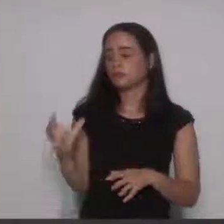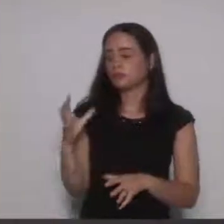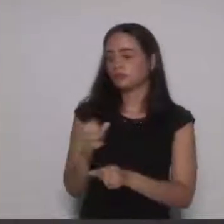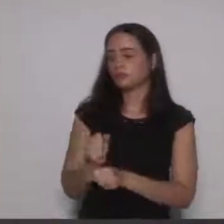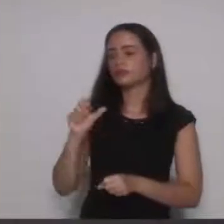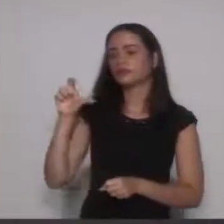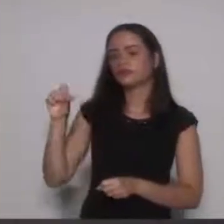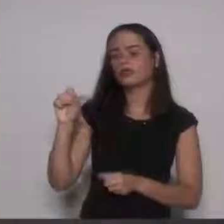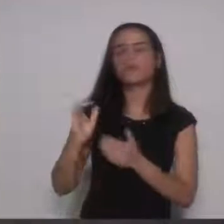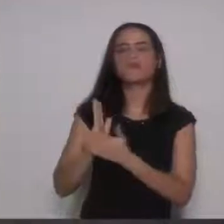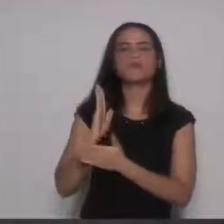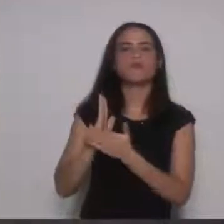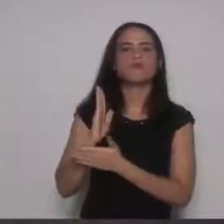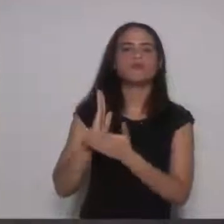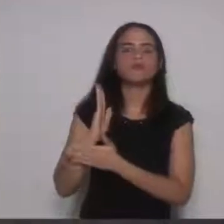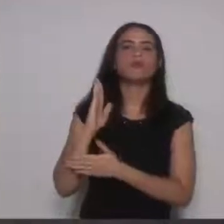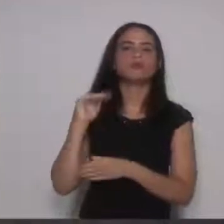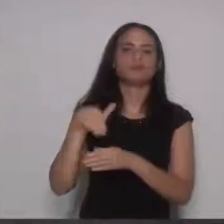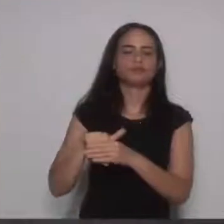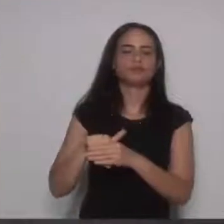vereadores aprovaram o projeto.